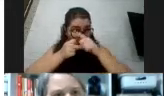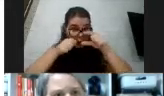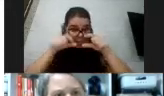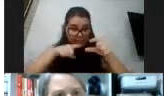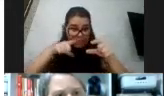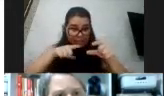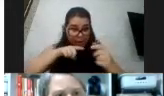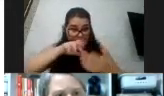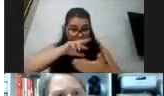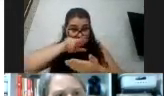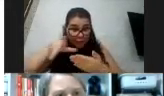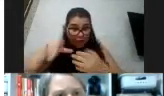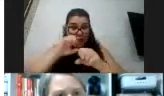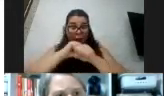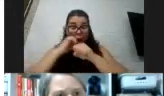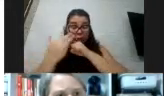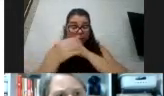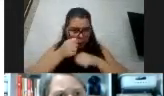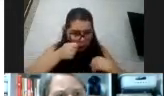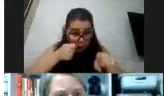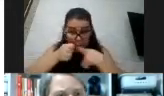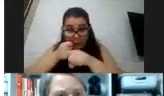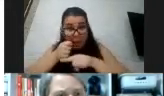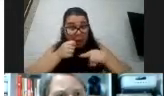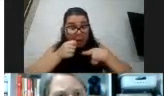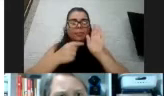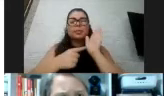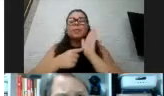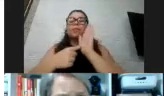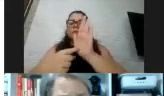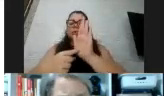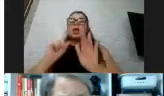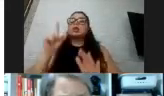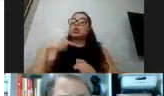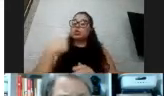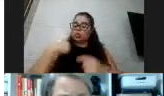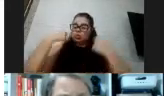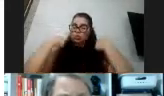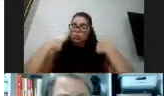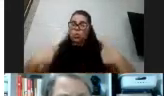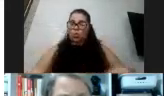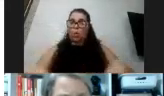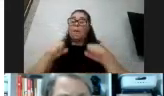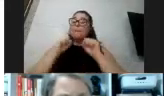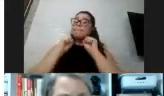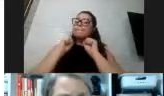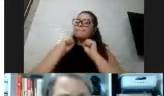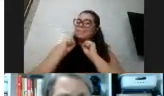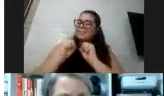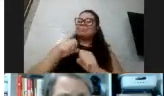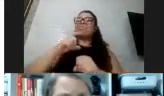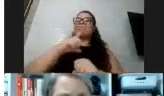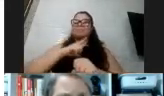-organismos ali pelo aumento para demonstrar que o nosso corpo pode estar contaminado e a gente tocar